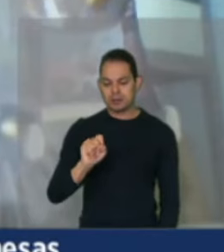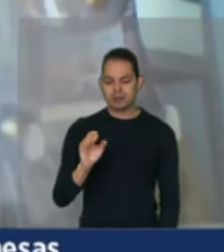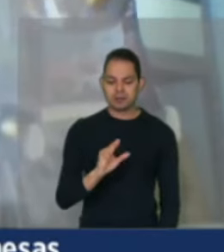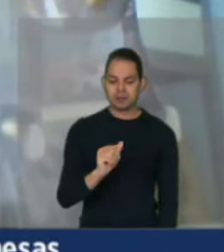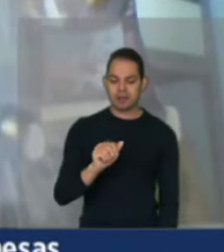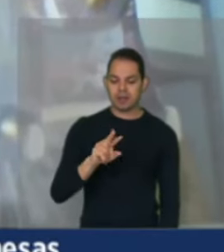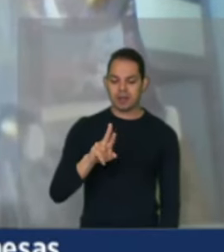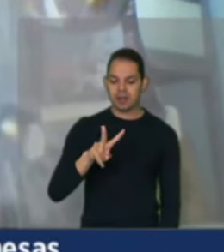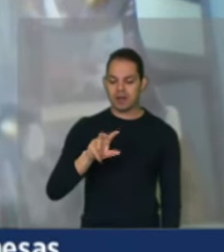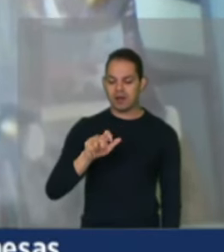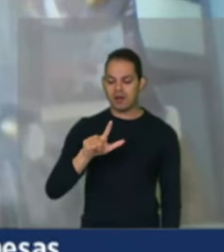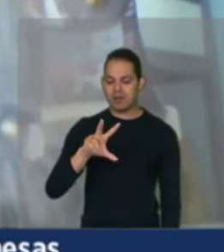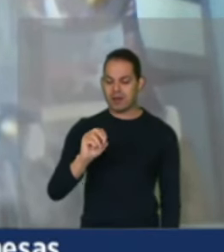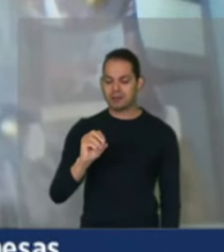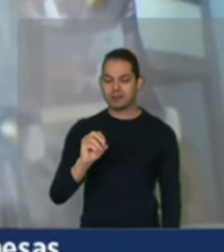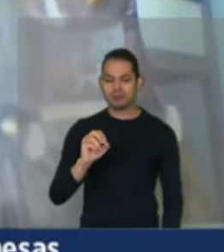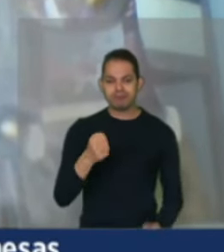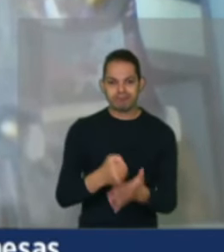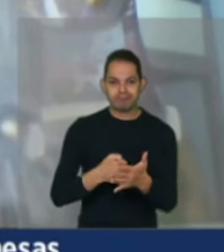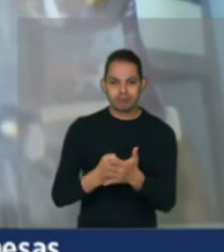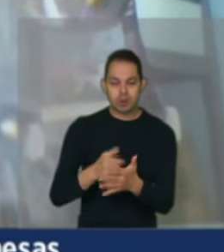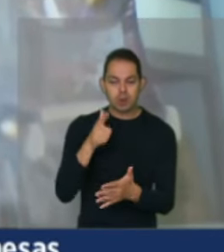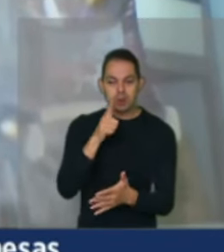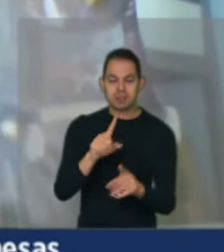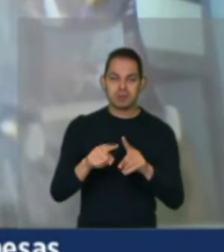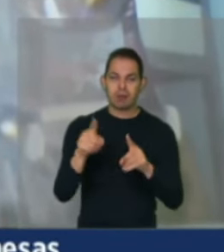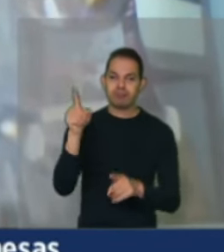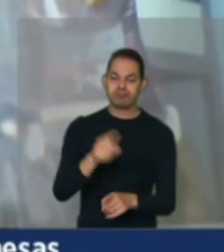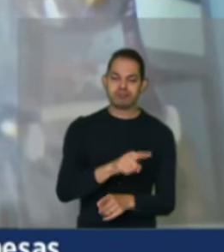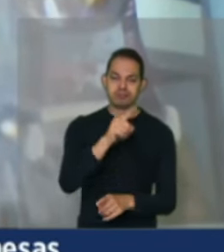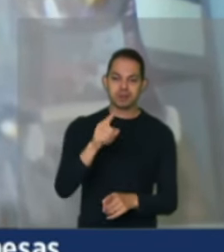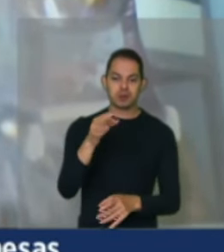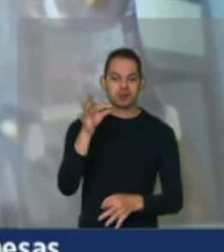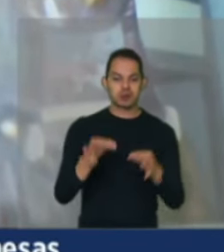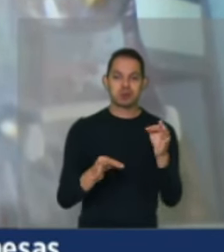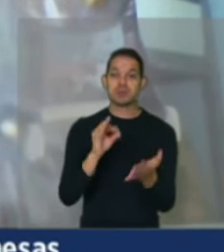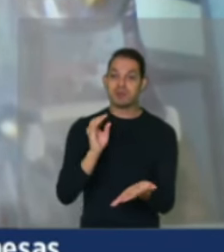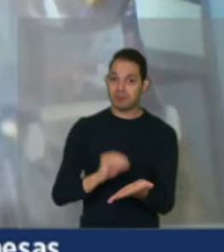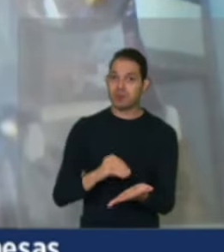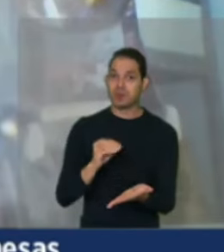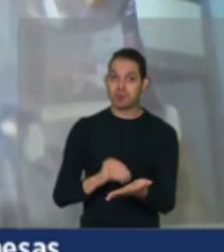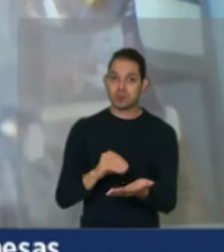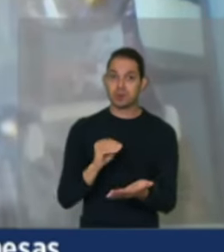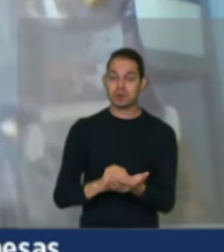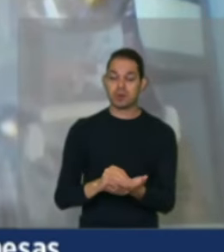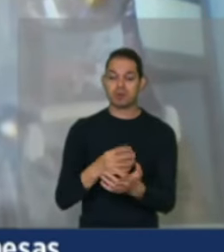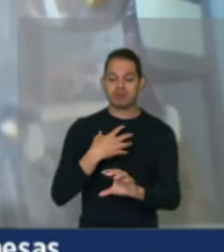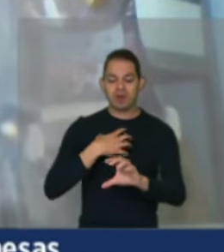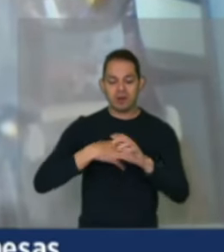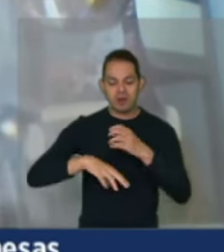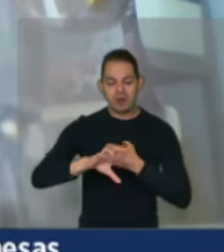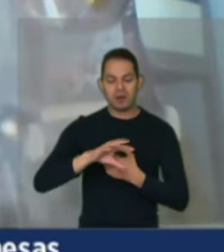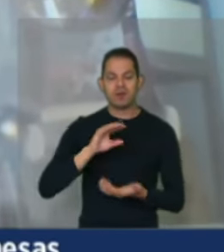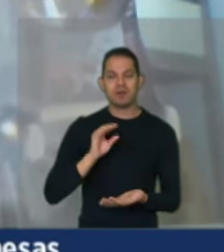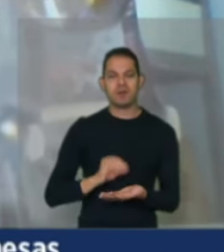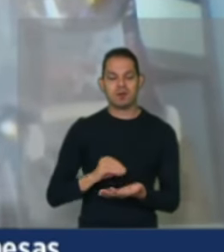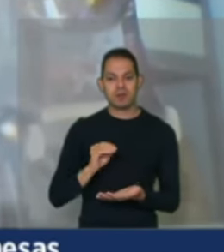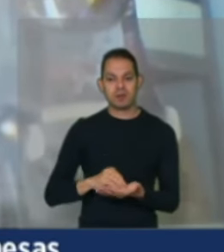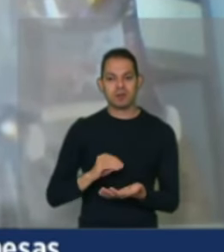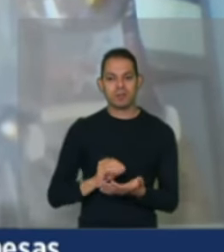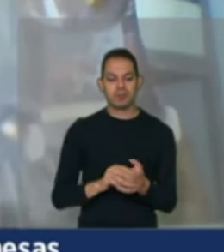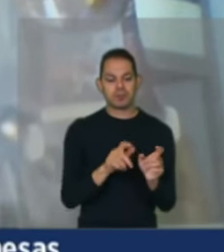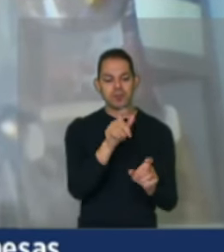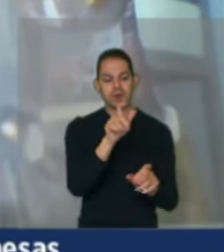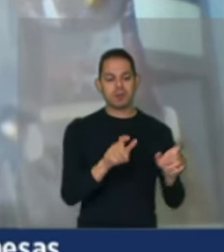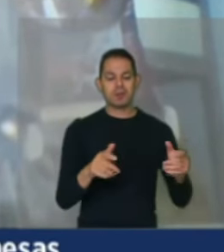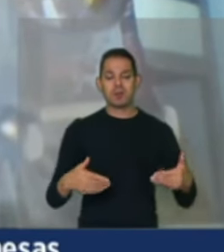por um veto injusto, não só injusto, mas de uma insensibilidade com quem passa fome